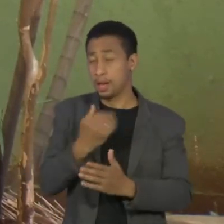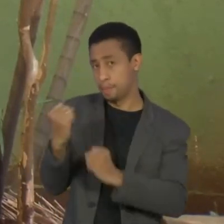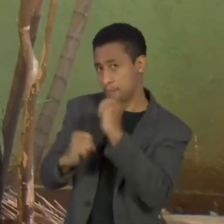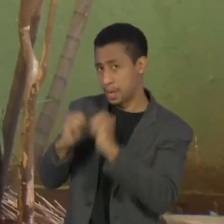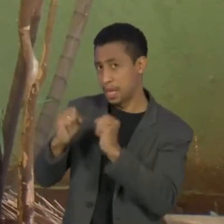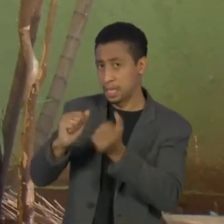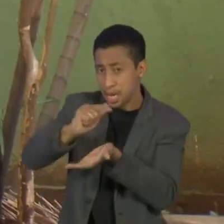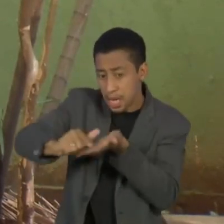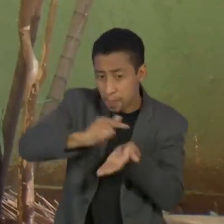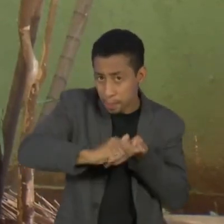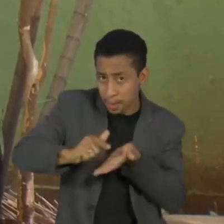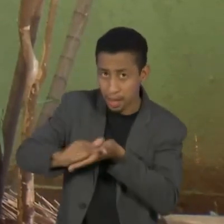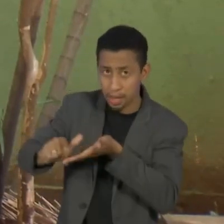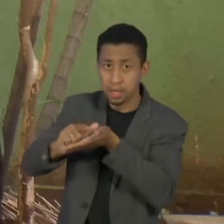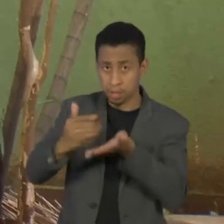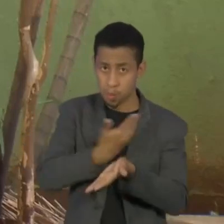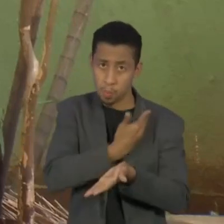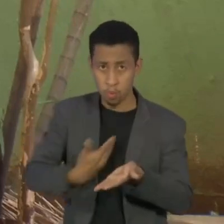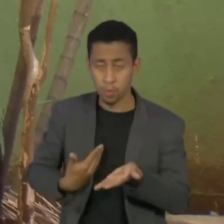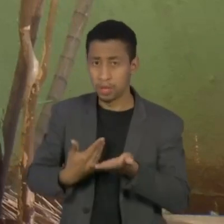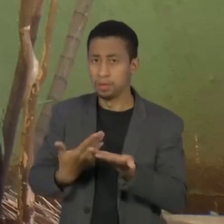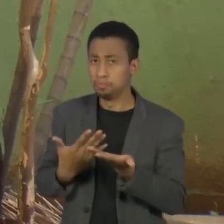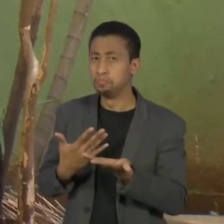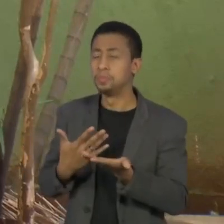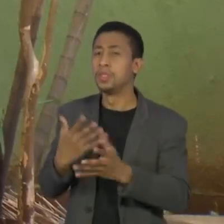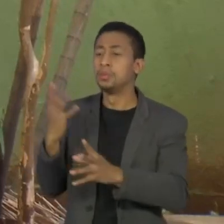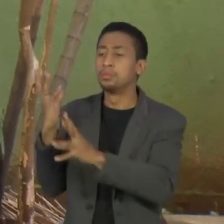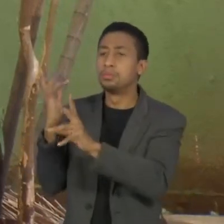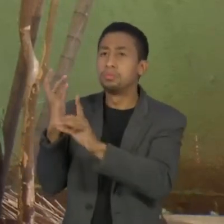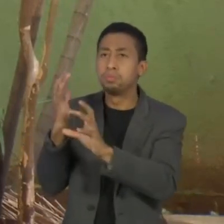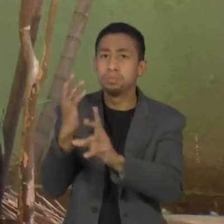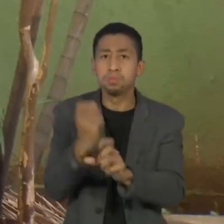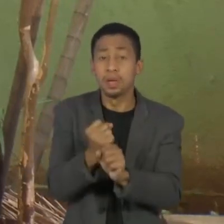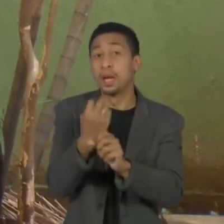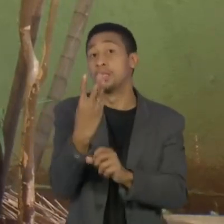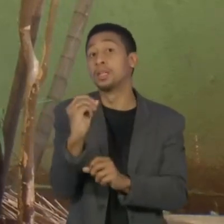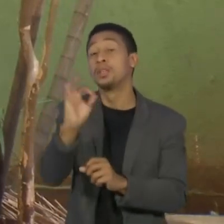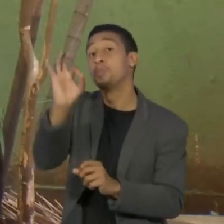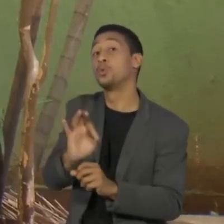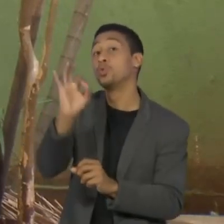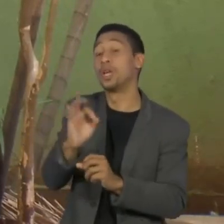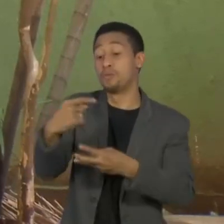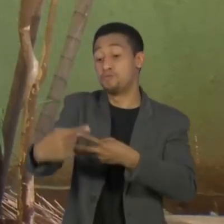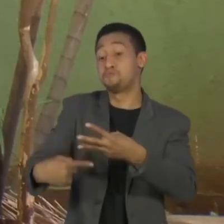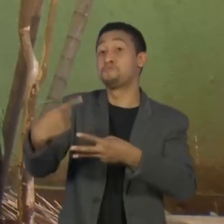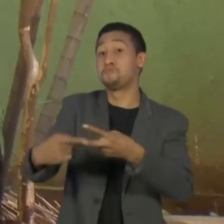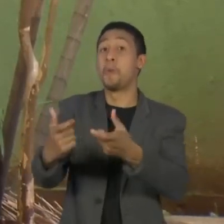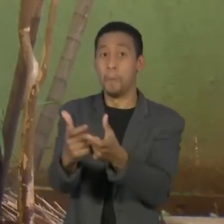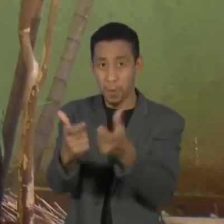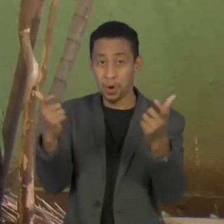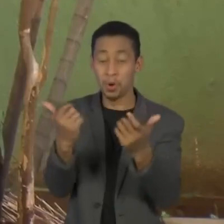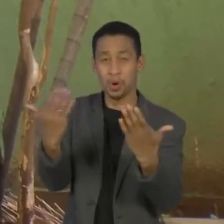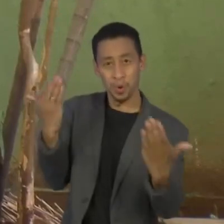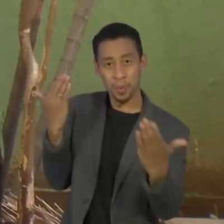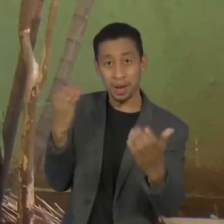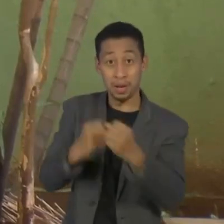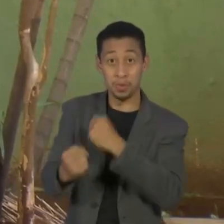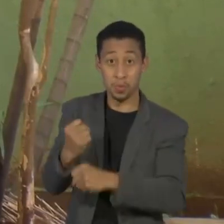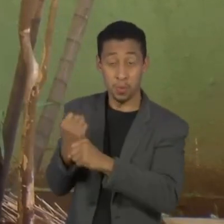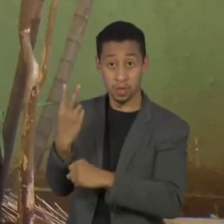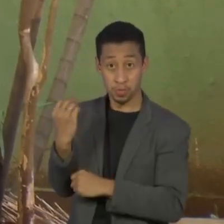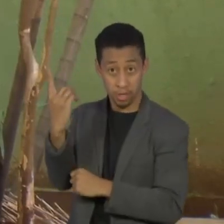Especiais, a quantidade de recicláveis coletados no país cresceu 30% no mês de julho, se comparado ao mesmo período do ano passado.